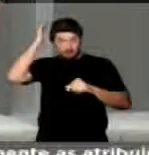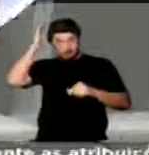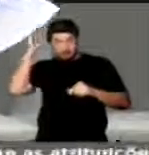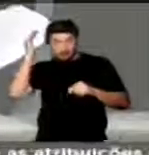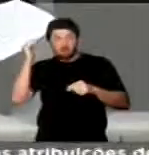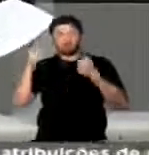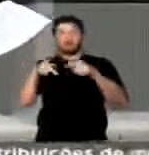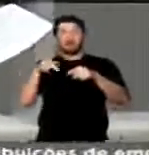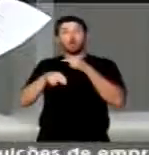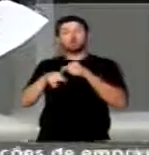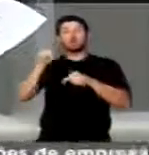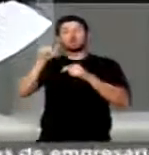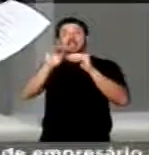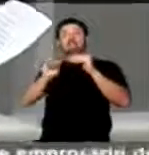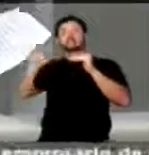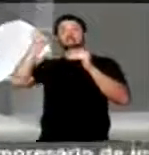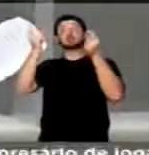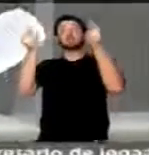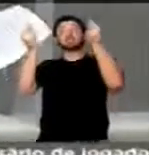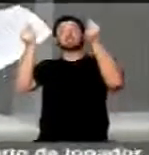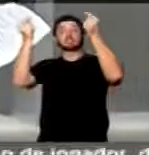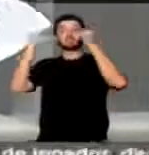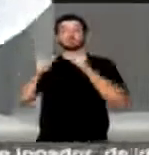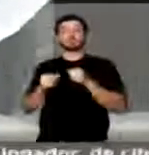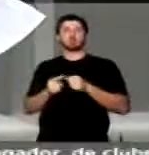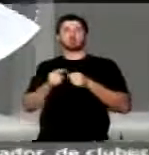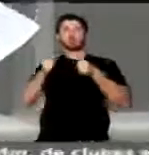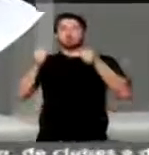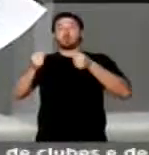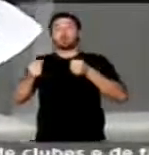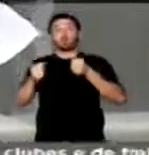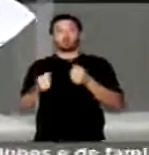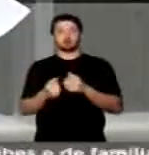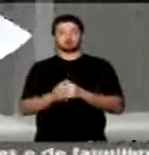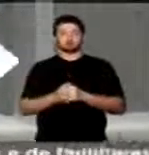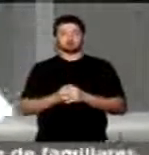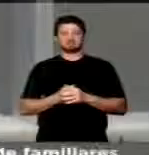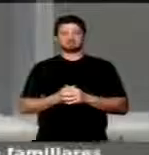Tem que cortar e não andar de cima. É nos poderosos. Temer.